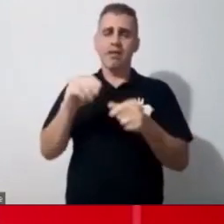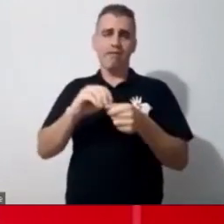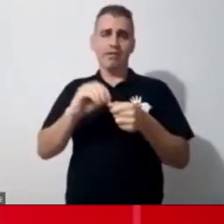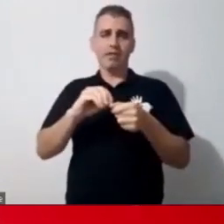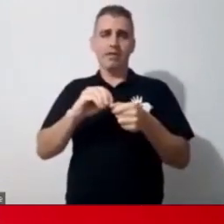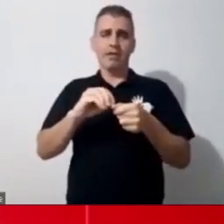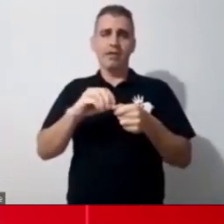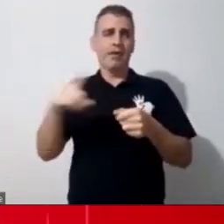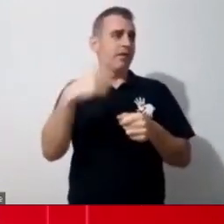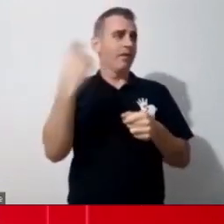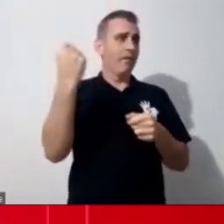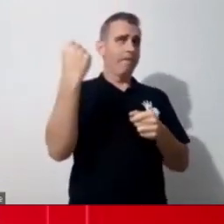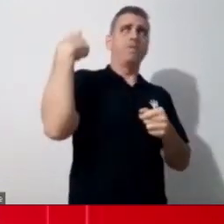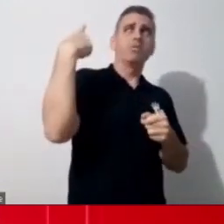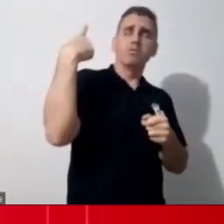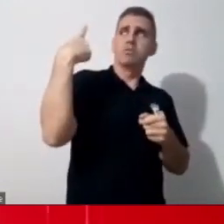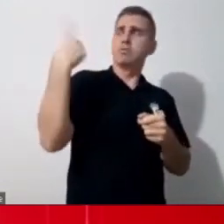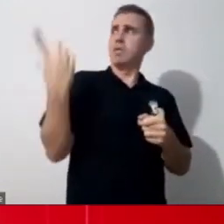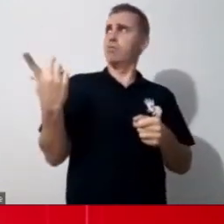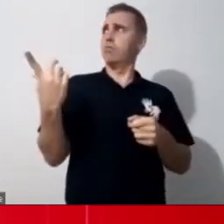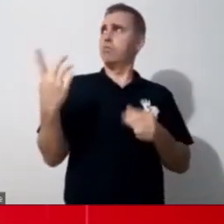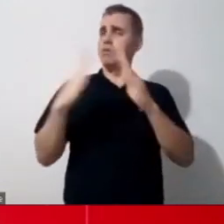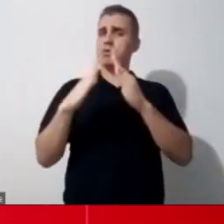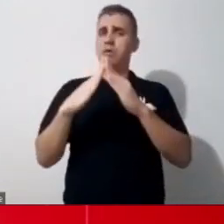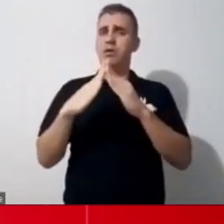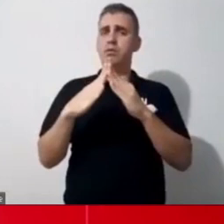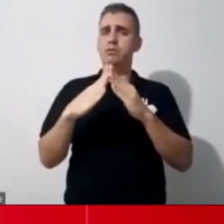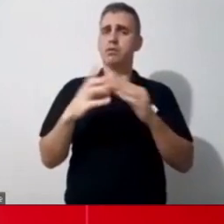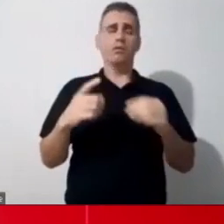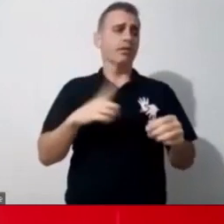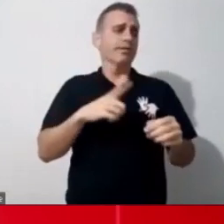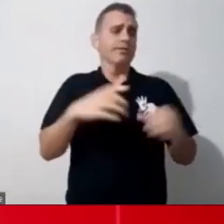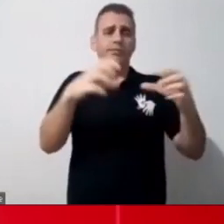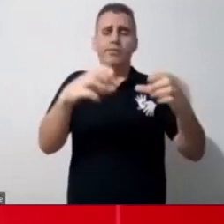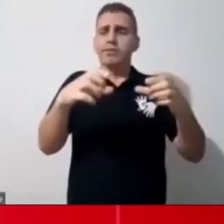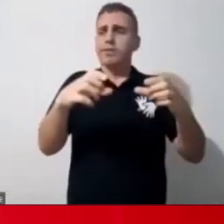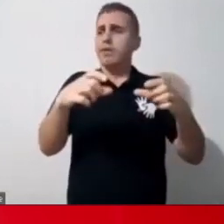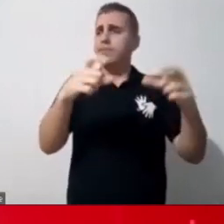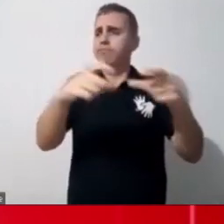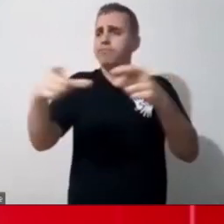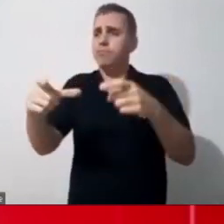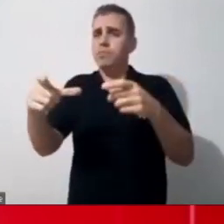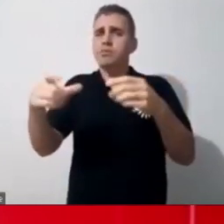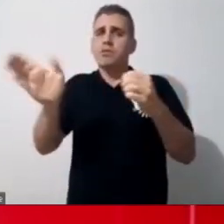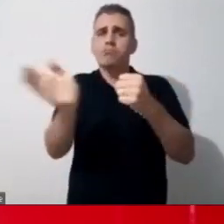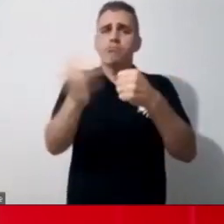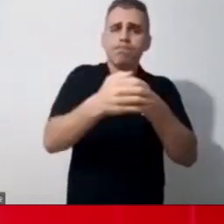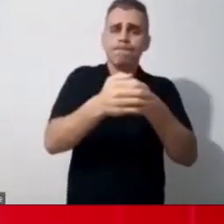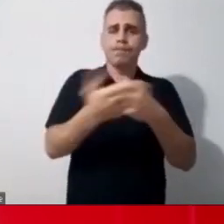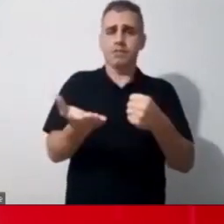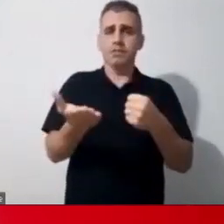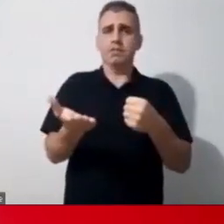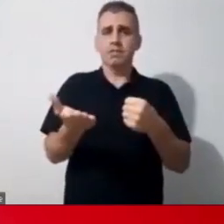passando atrás, porque muitos não têm um espaço fechado para aquele momento ali de aprendizagem, né? Então, assim, essa linha